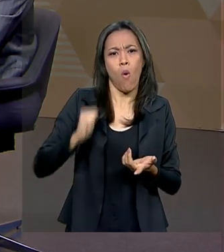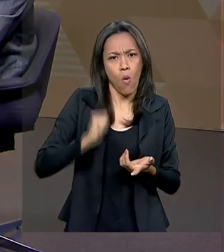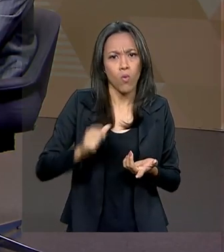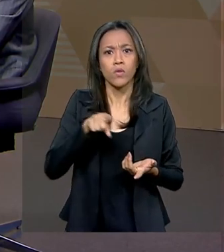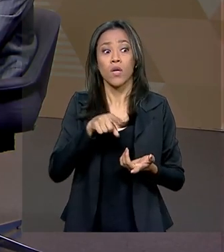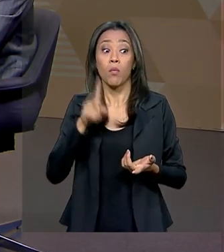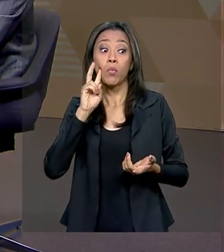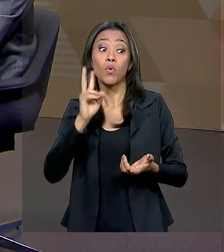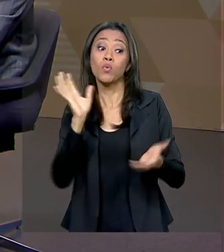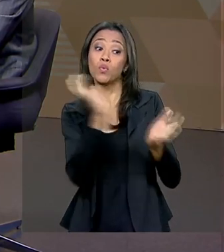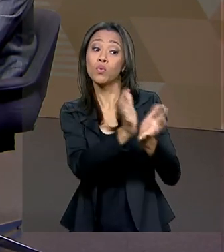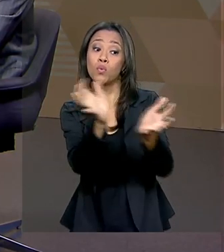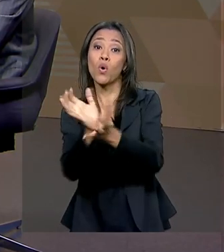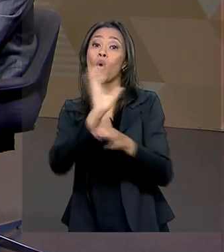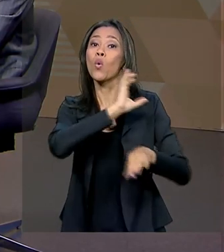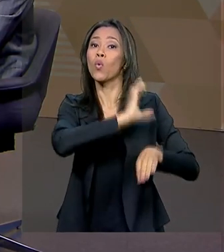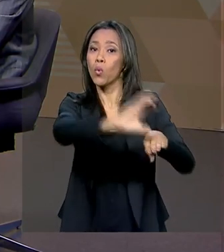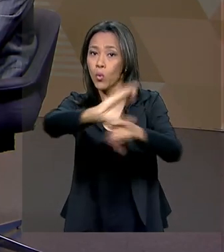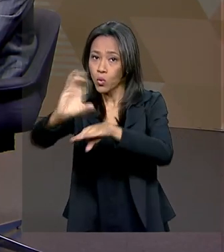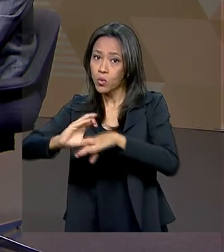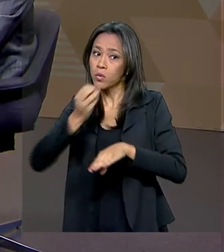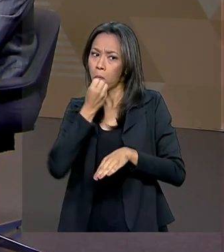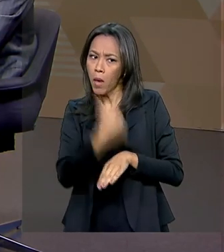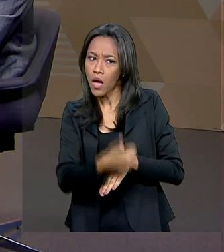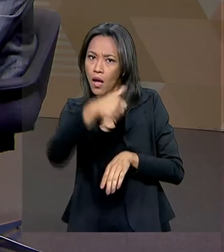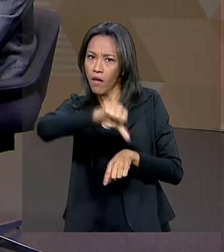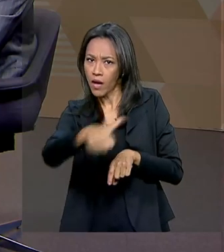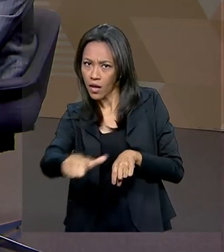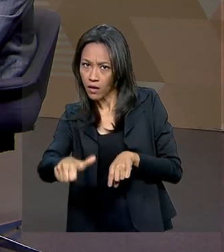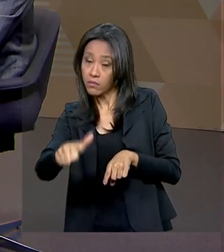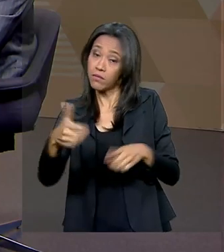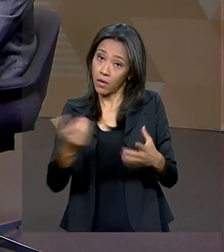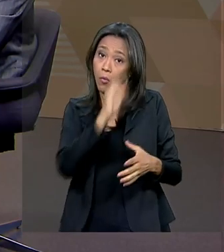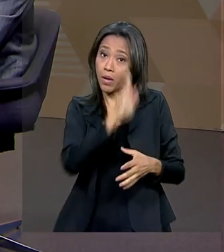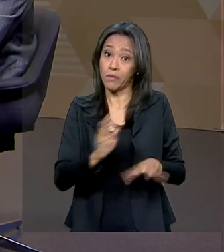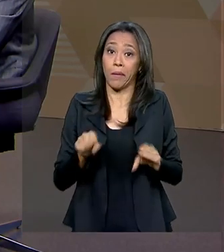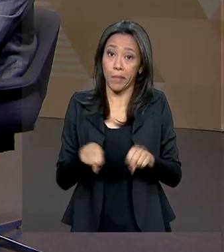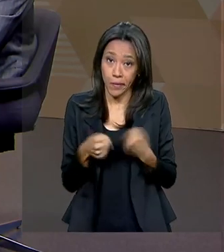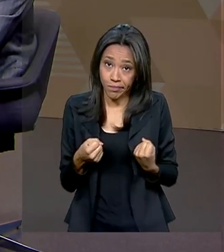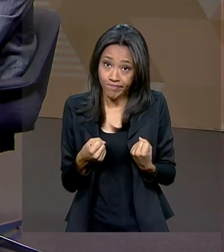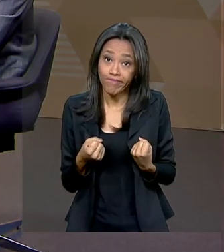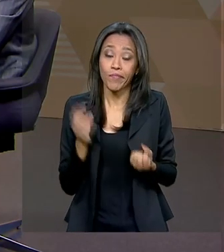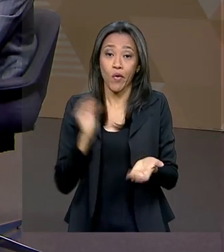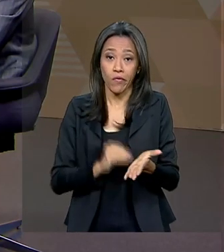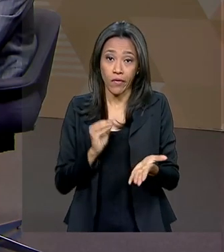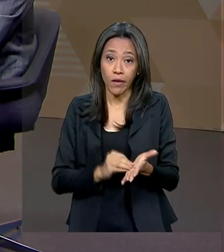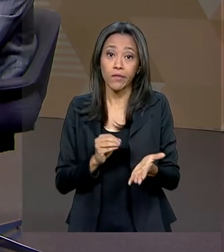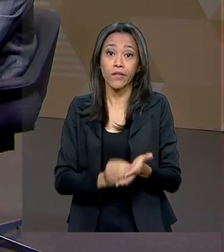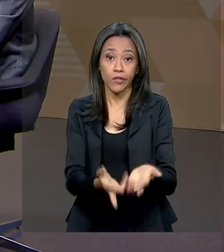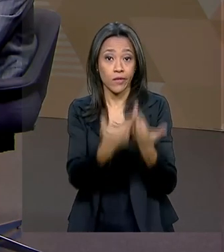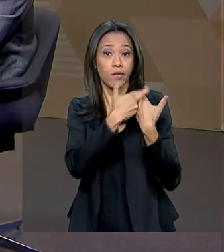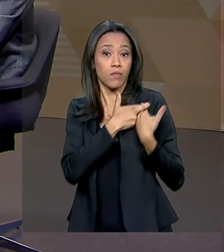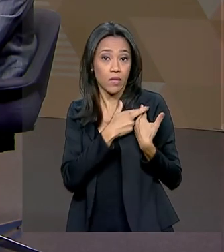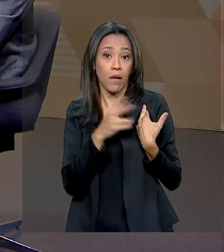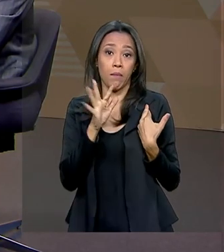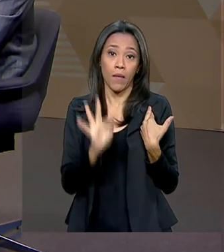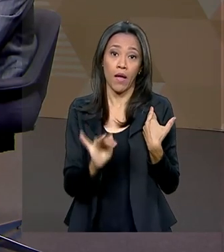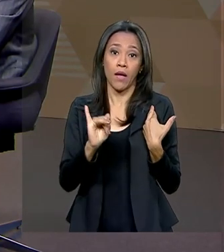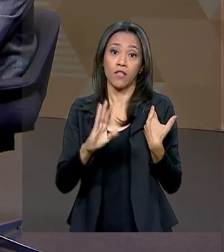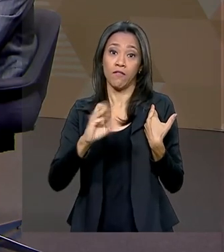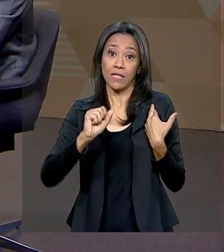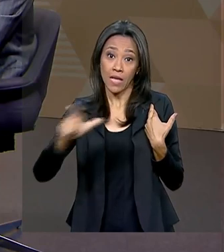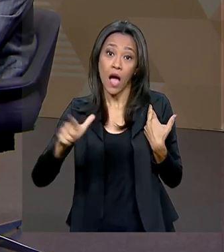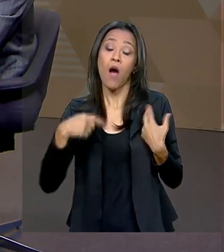avaliados. Isso é importante que seja dito. O Brasil quebrou por total irresponsabilidade fiscal. A presidente Dilma foi